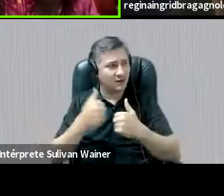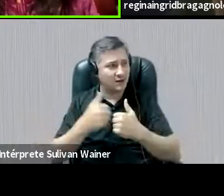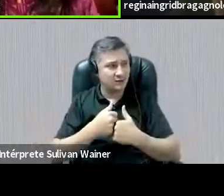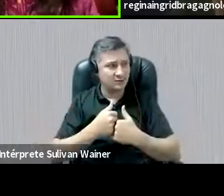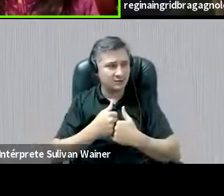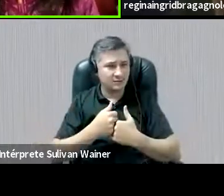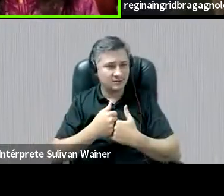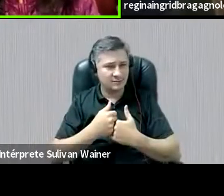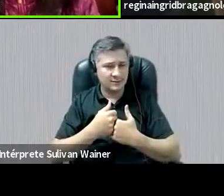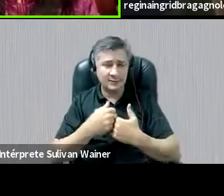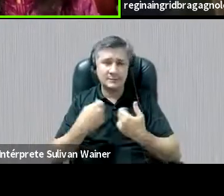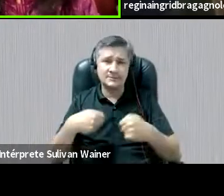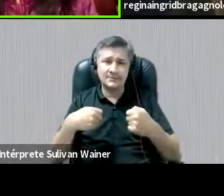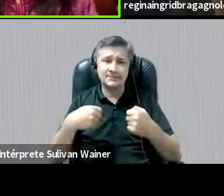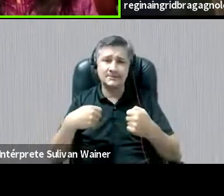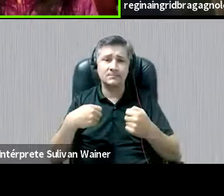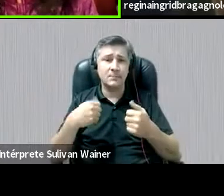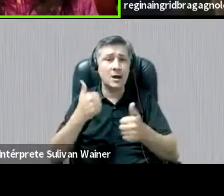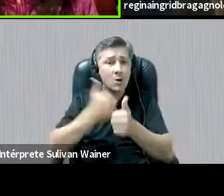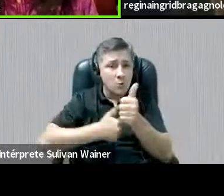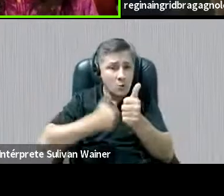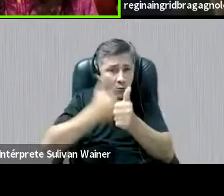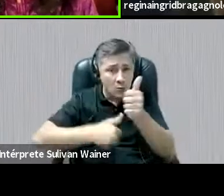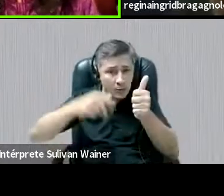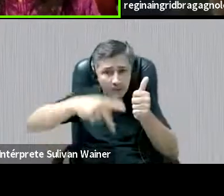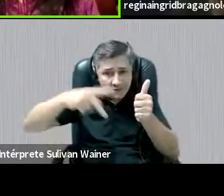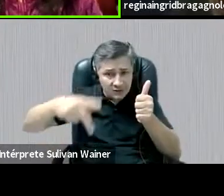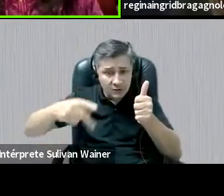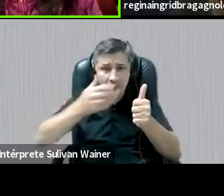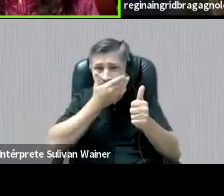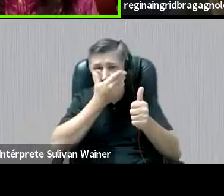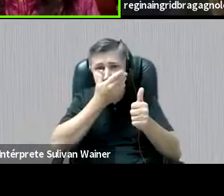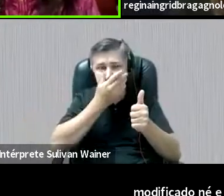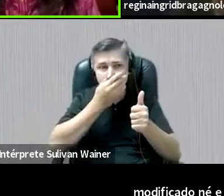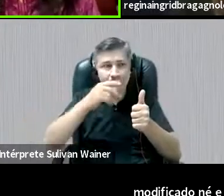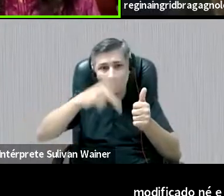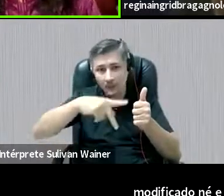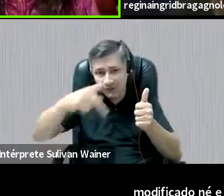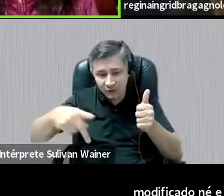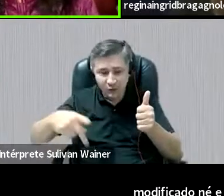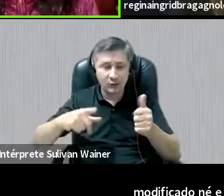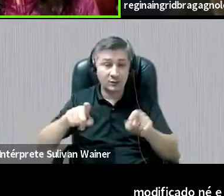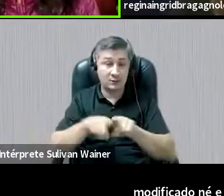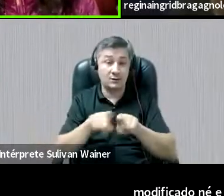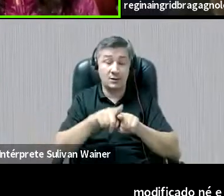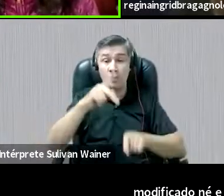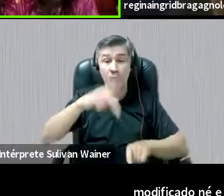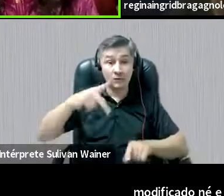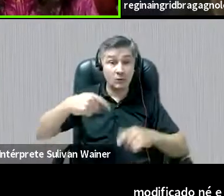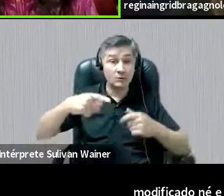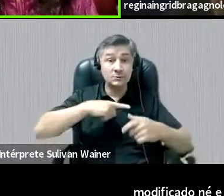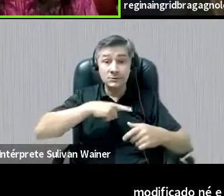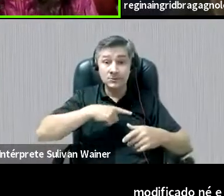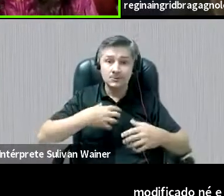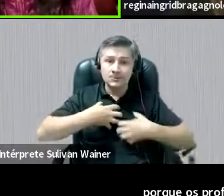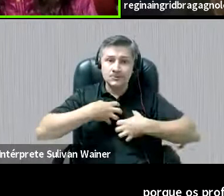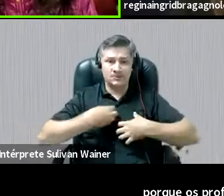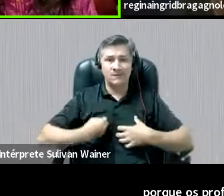é uma luta de todos nós, dos professores também. Porque os professores também estão submetidos a essa situação, né?